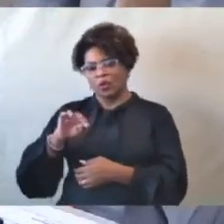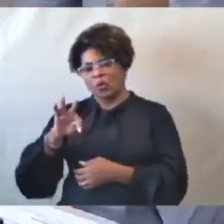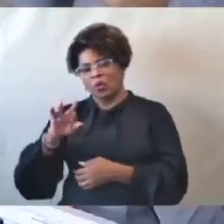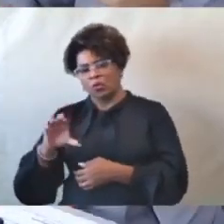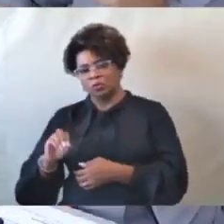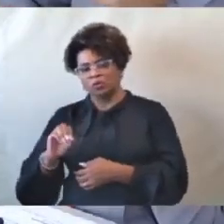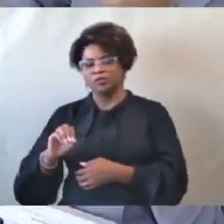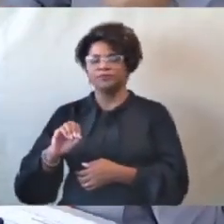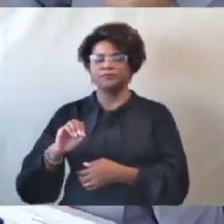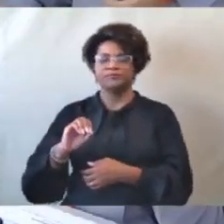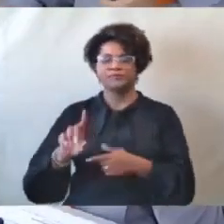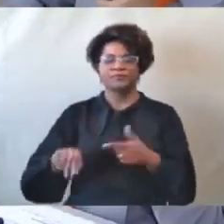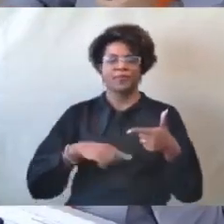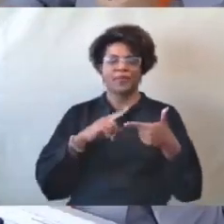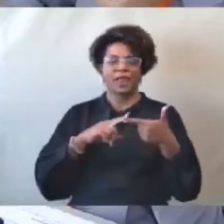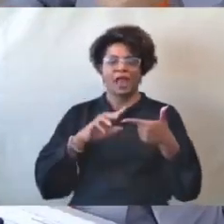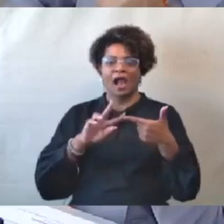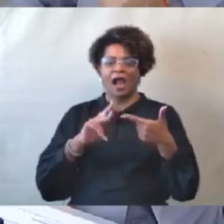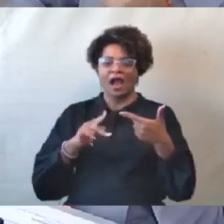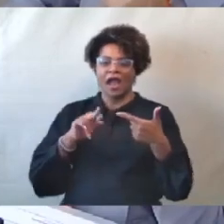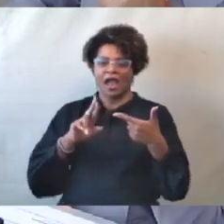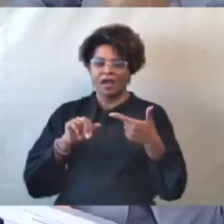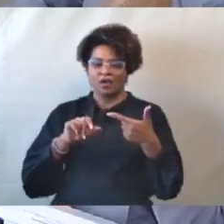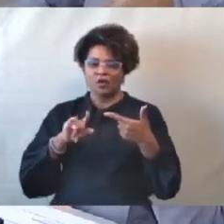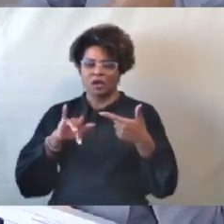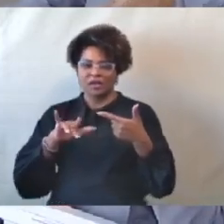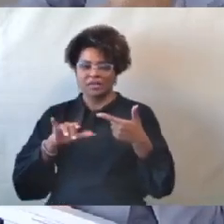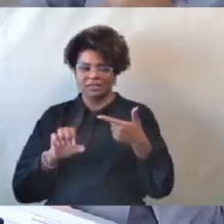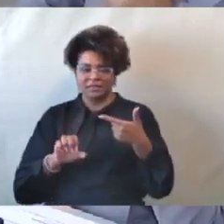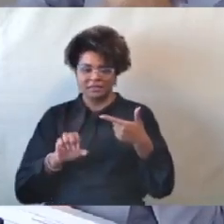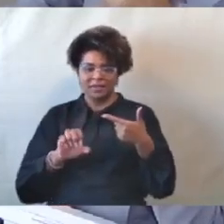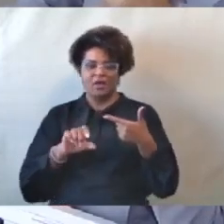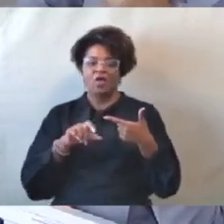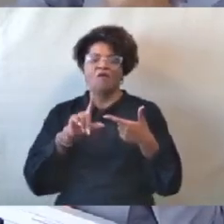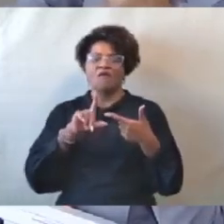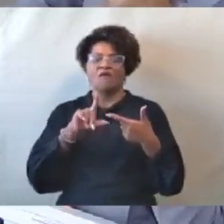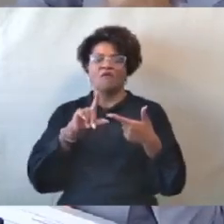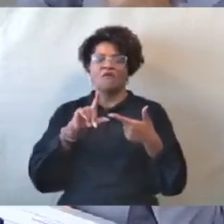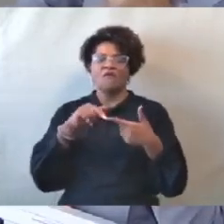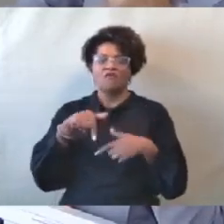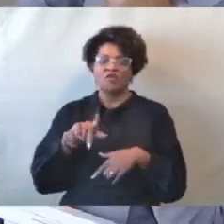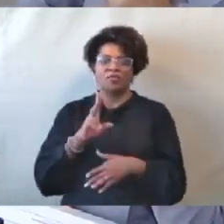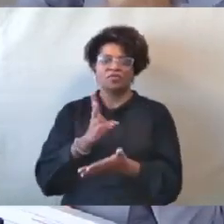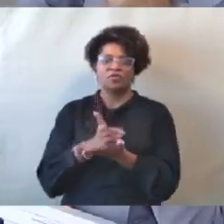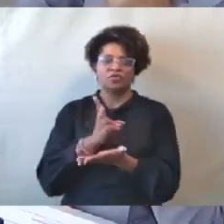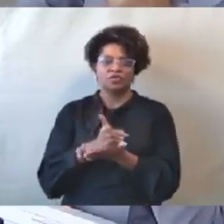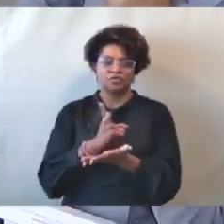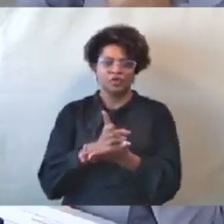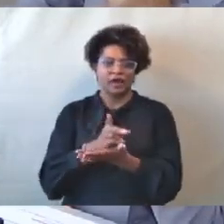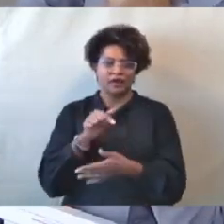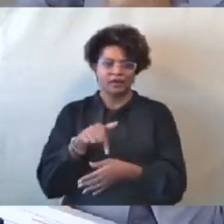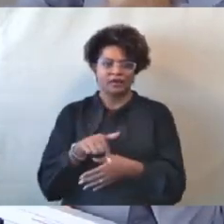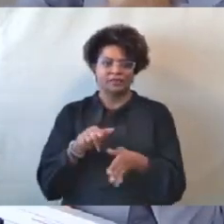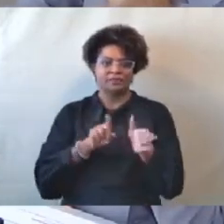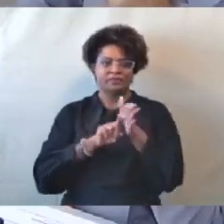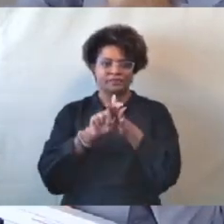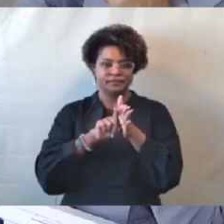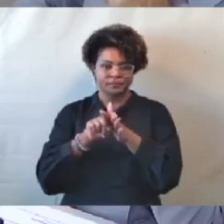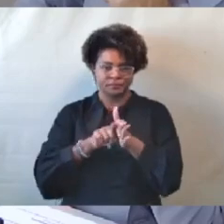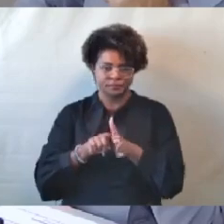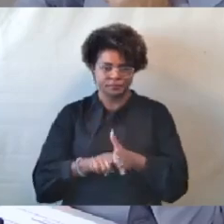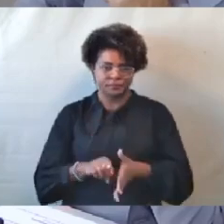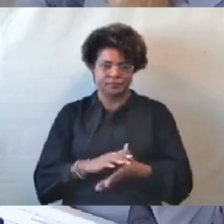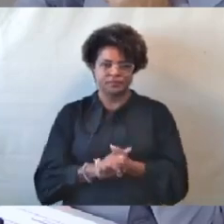dar, então, prosseguimento à oitiva. Foi